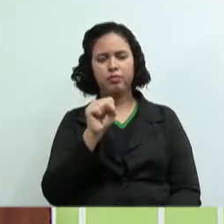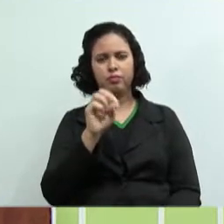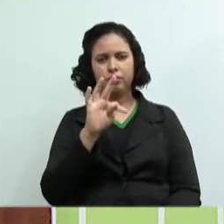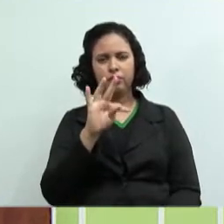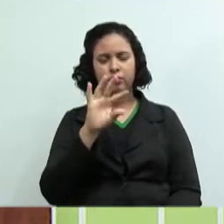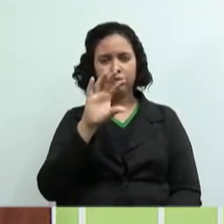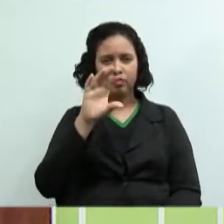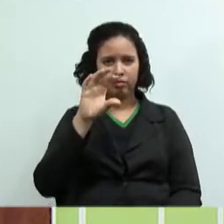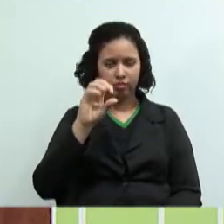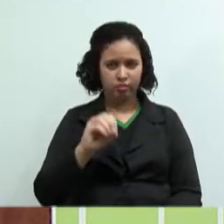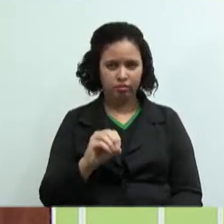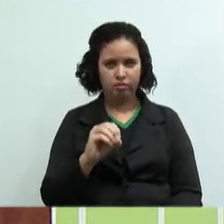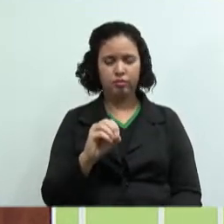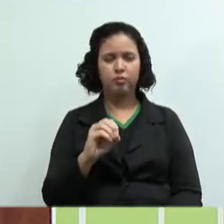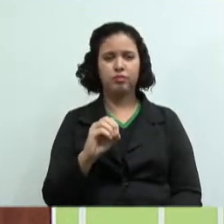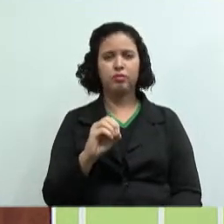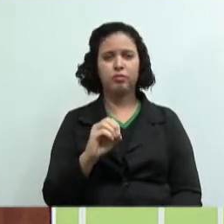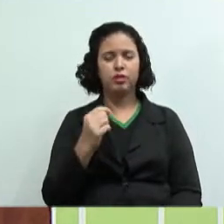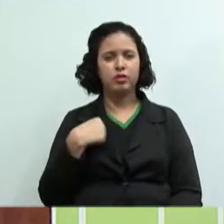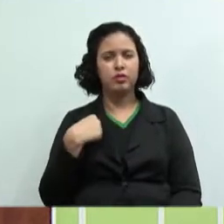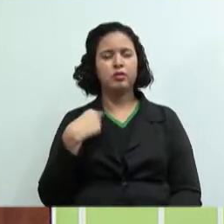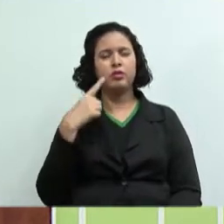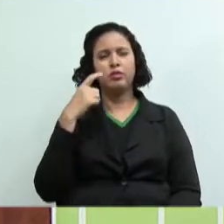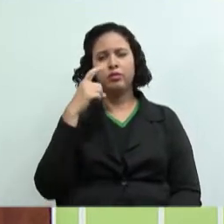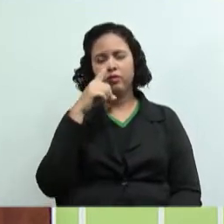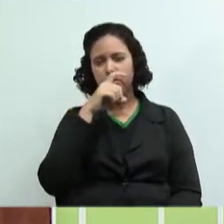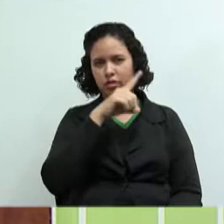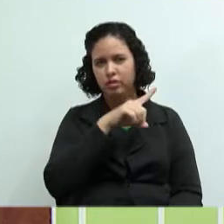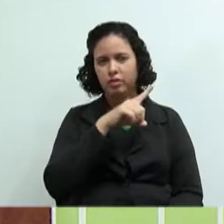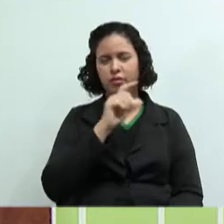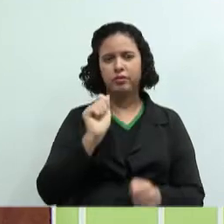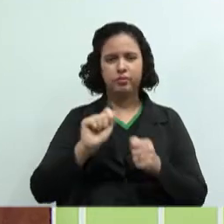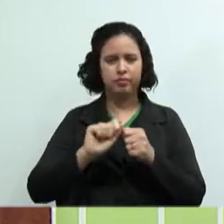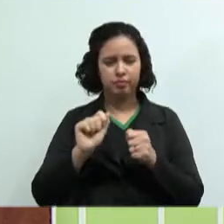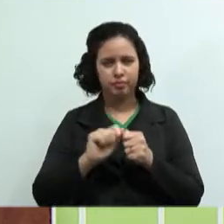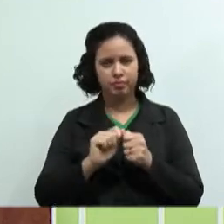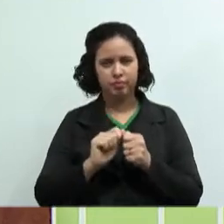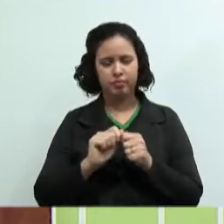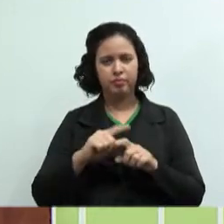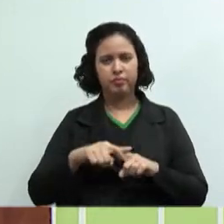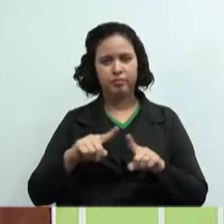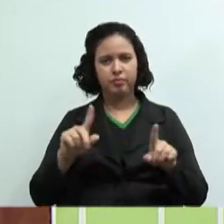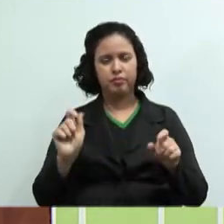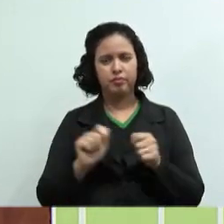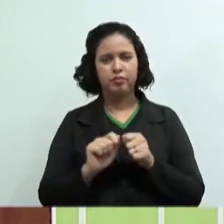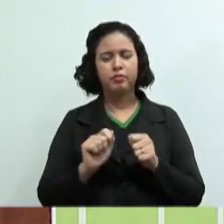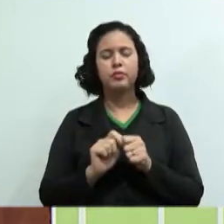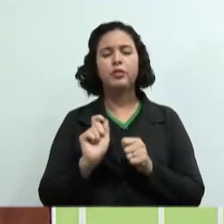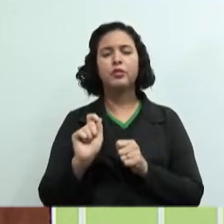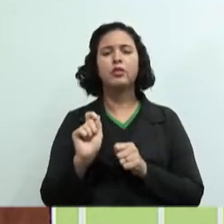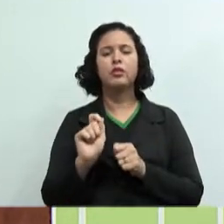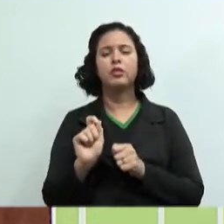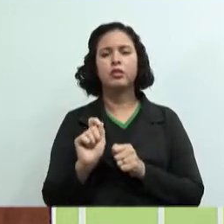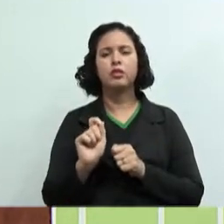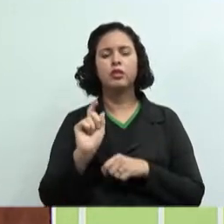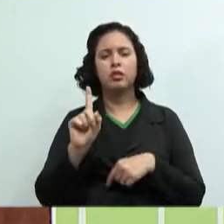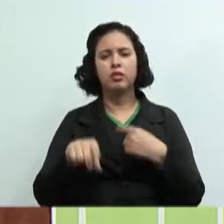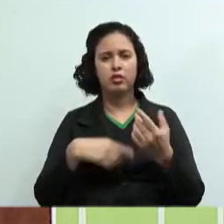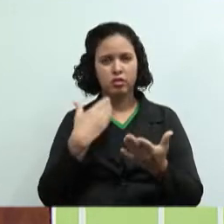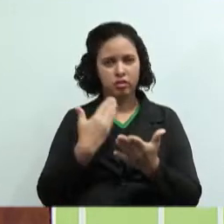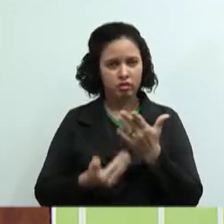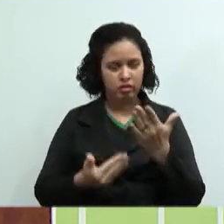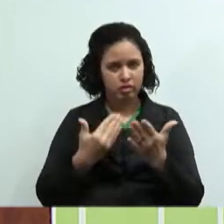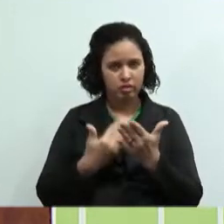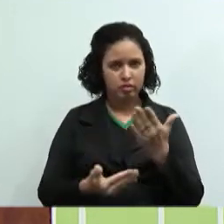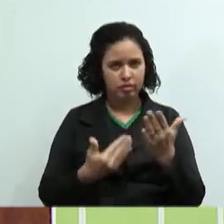tanto trabalho para produzir esse pudim, mas eu vou fazer o quê? E depois, eu ainda vou ter prejuízo. O